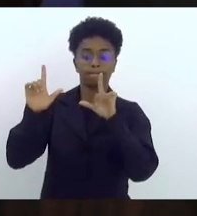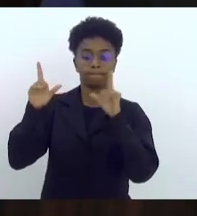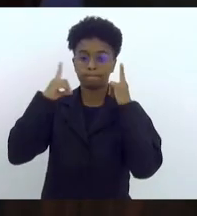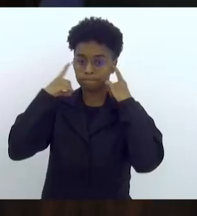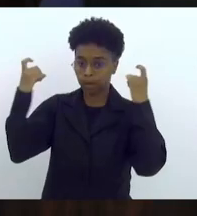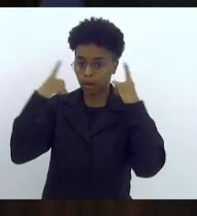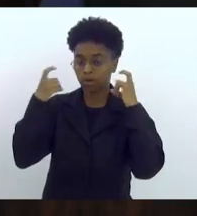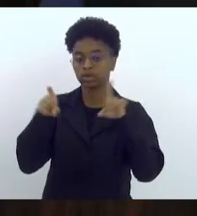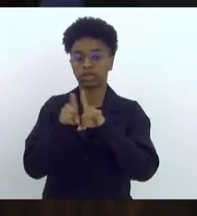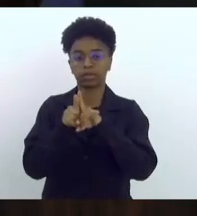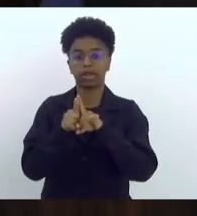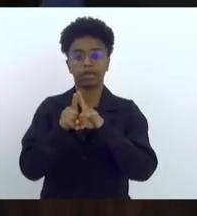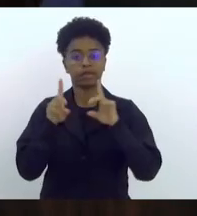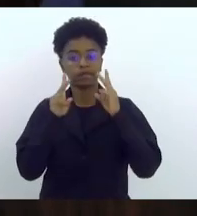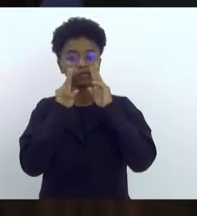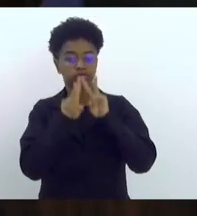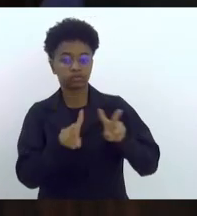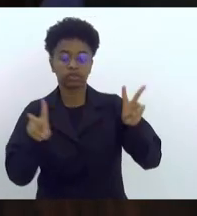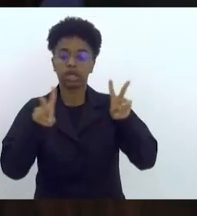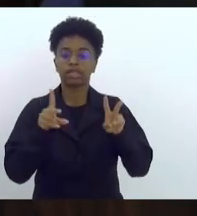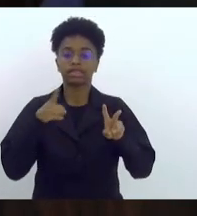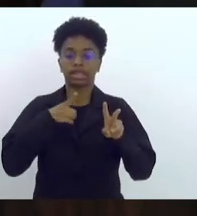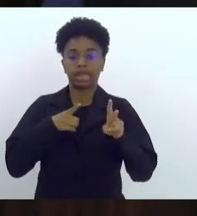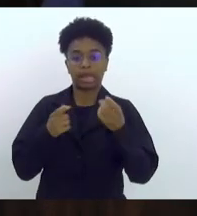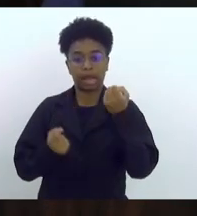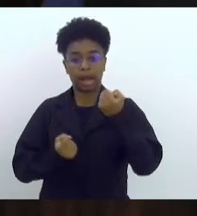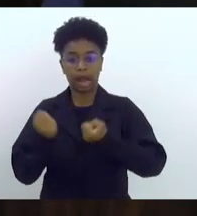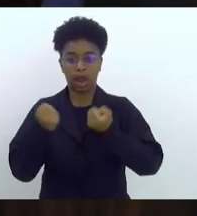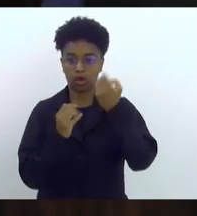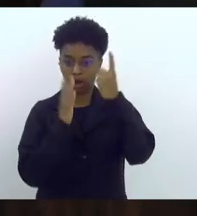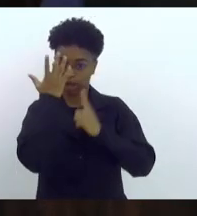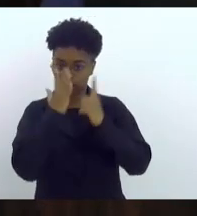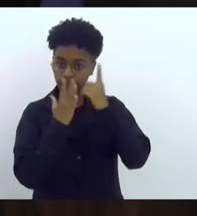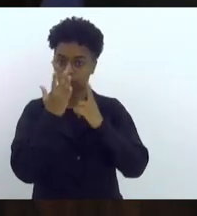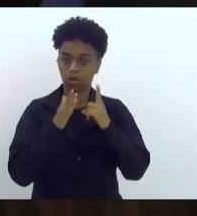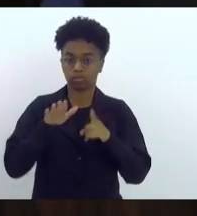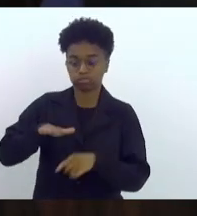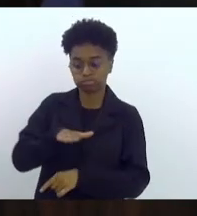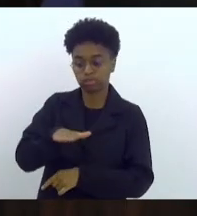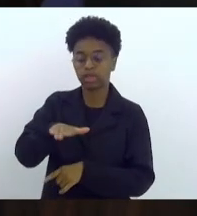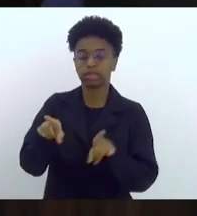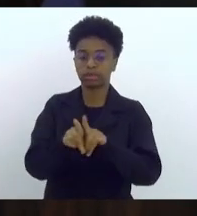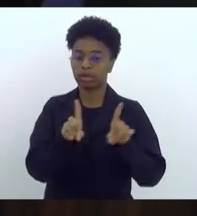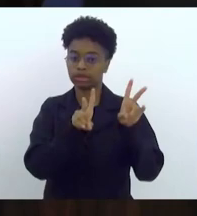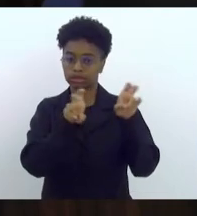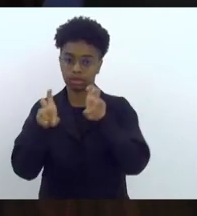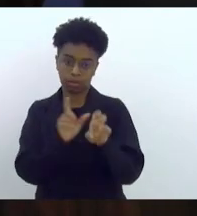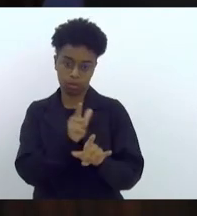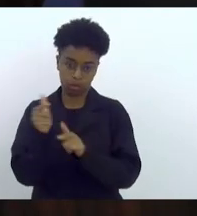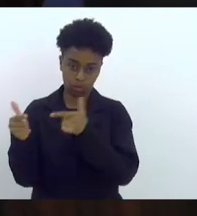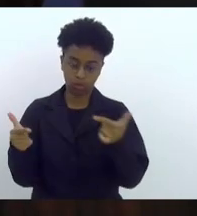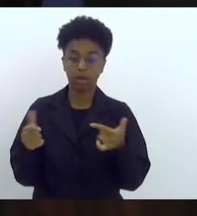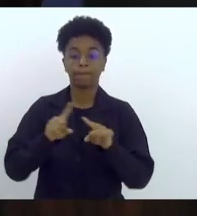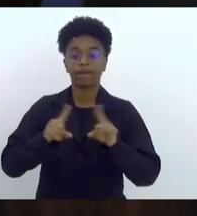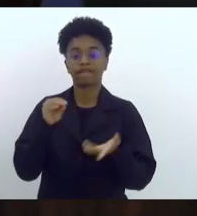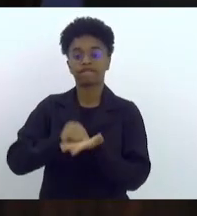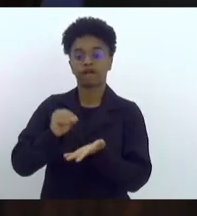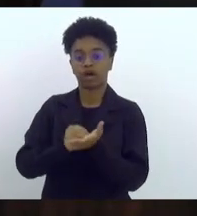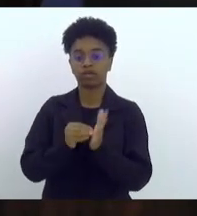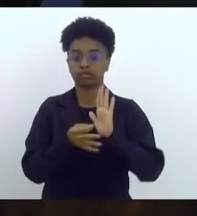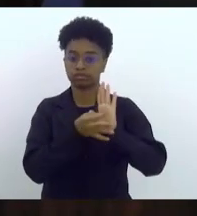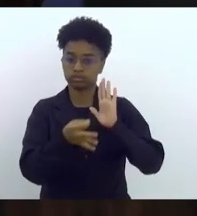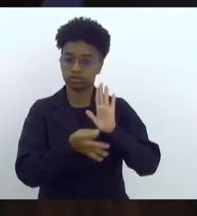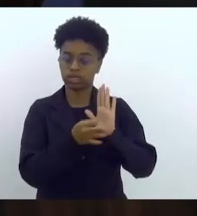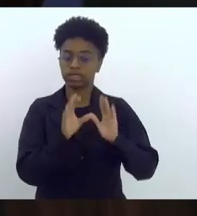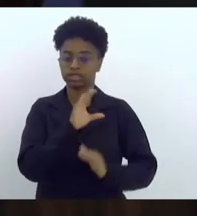visuais em carros alegóricos e da outras previdências, pendendo de pareceres das comissões